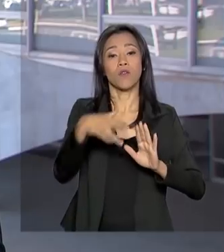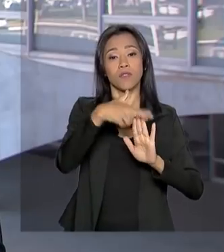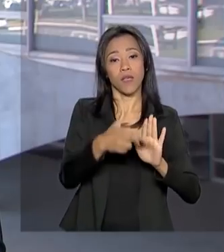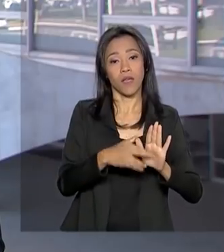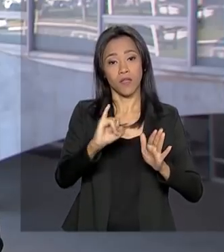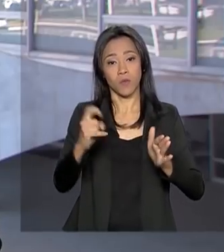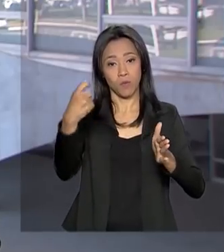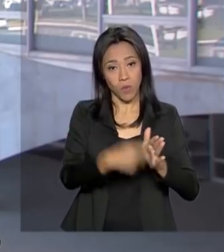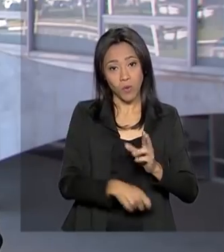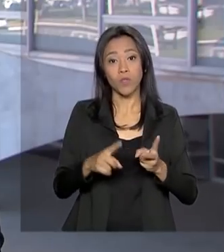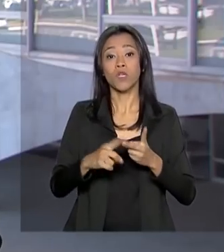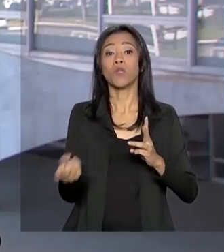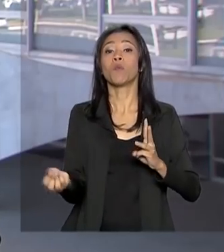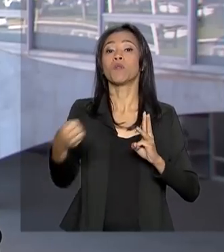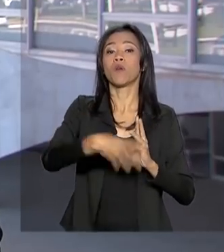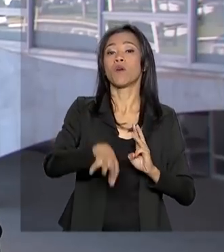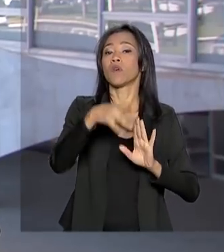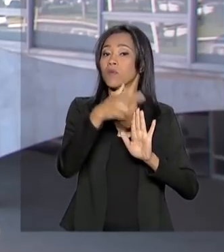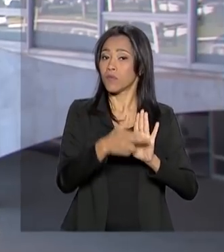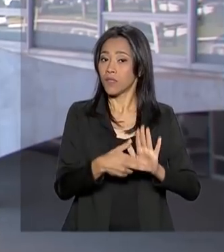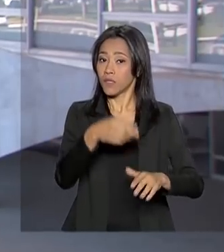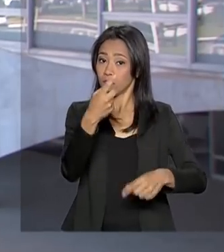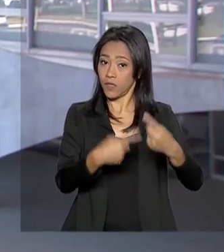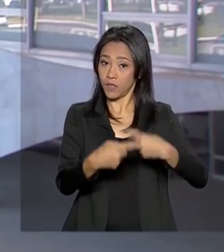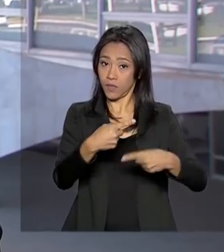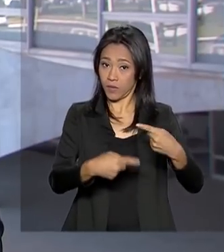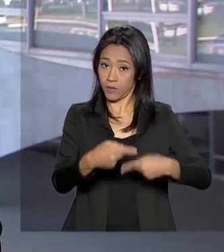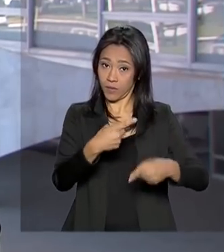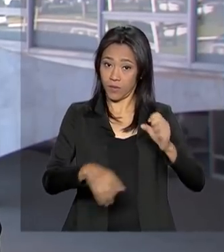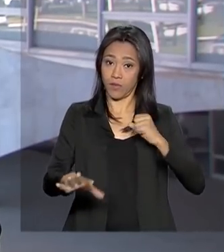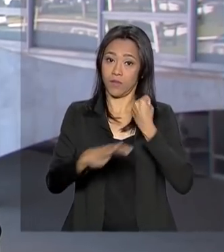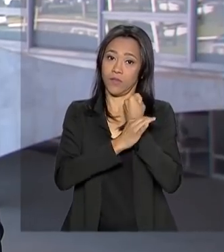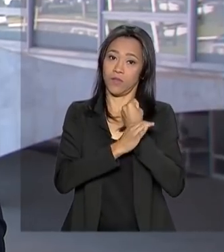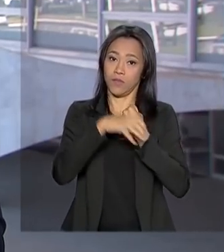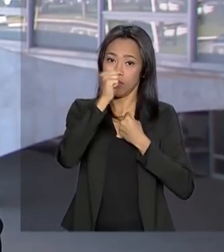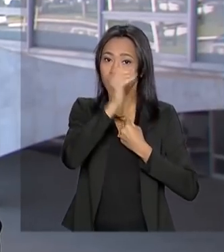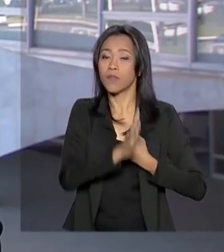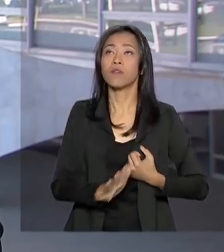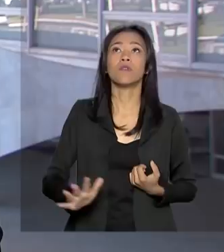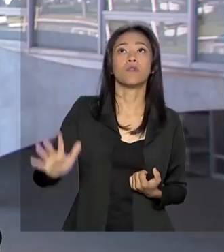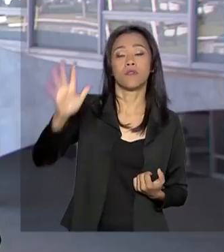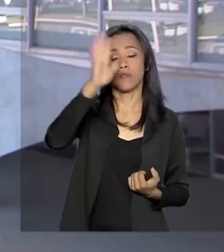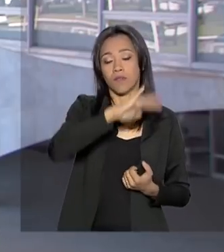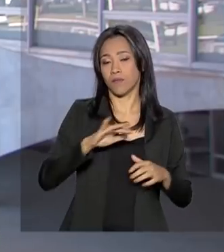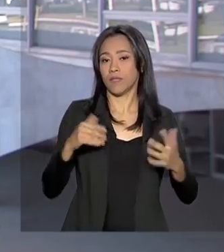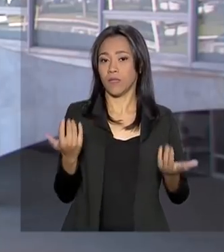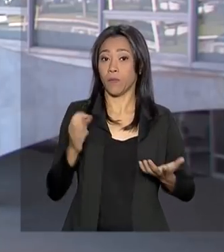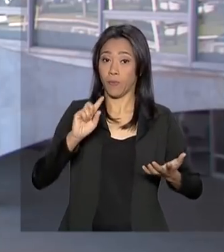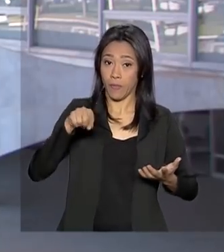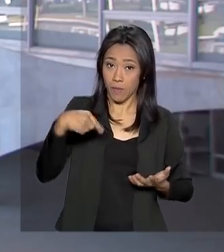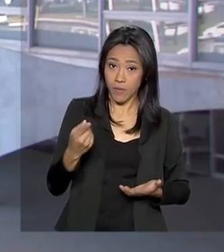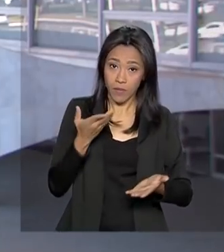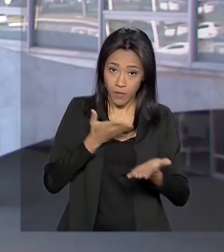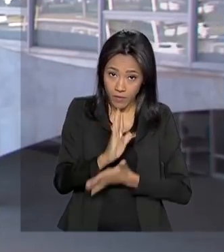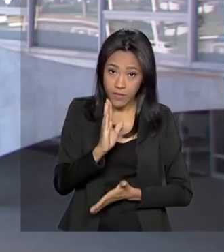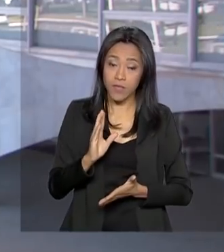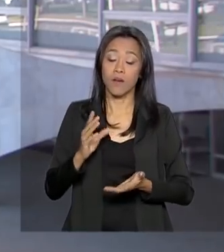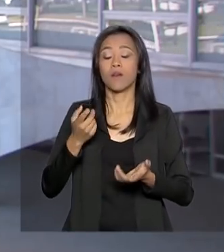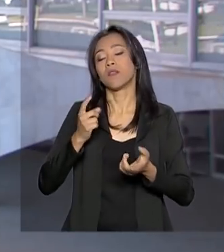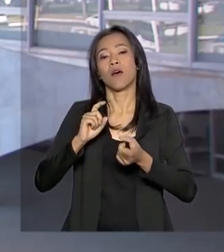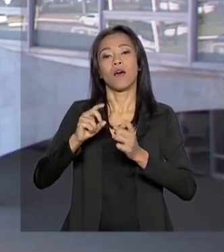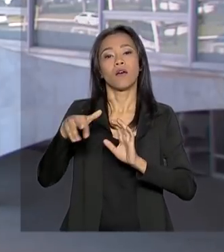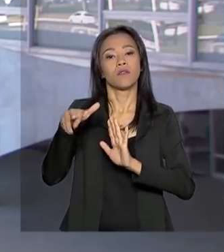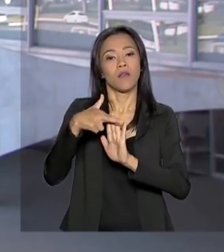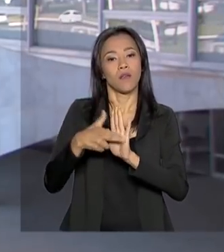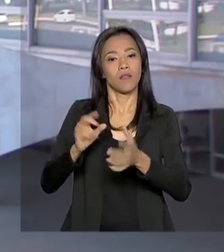nova política nacional de segurança pública. Após a aprovação aí da reforma administrativa, o